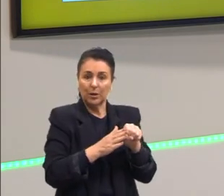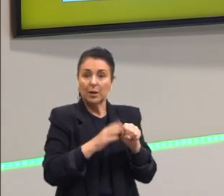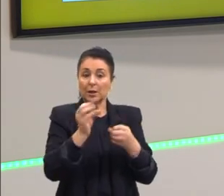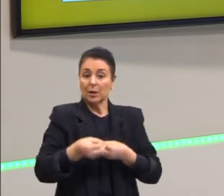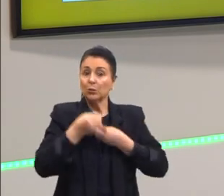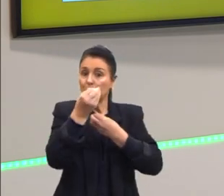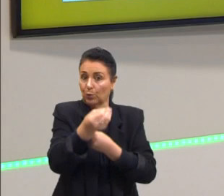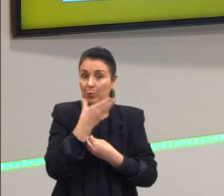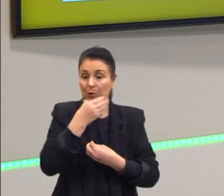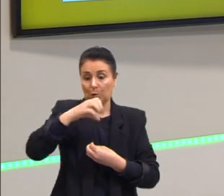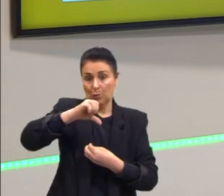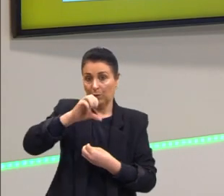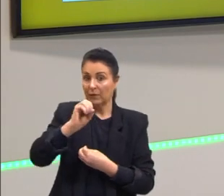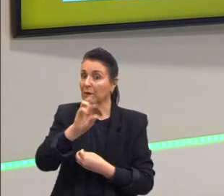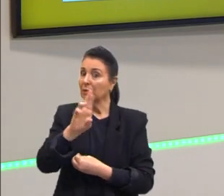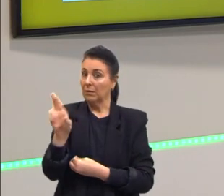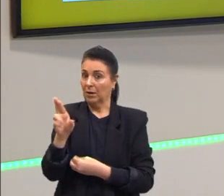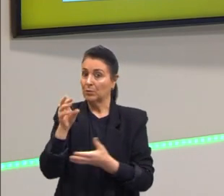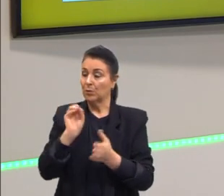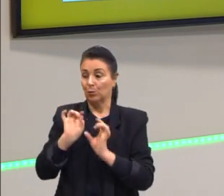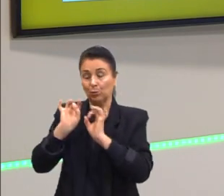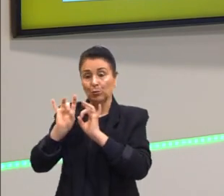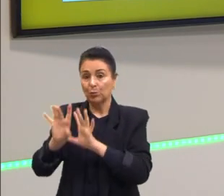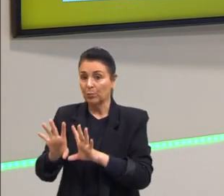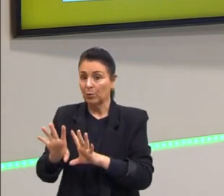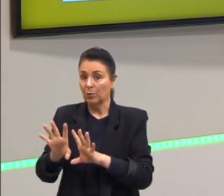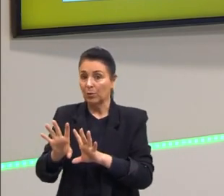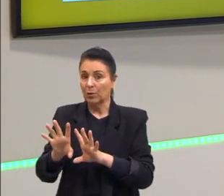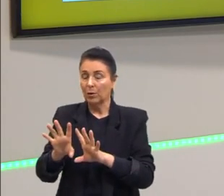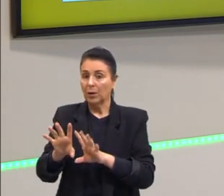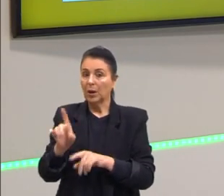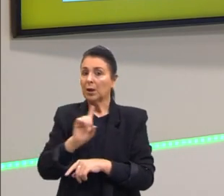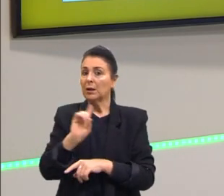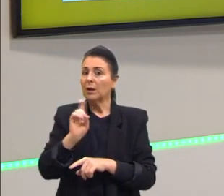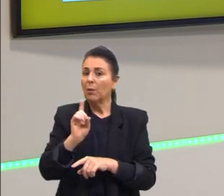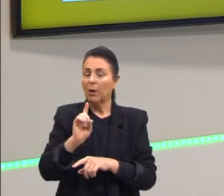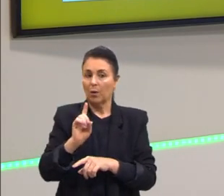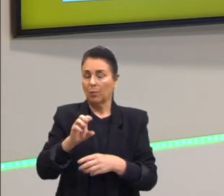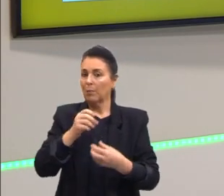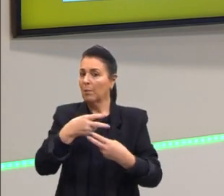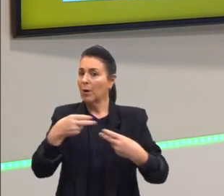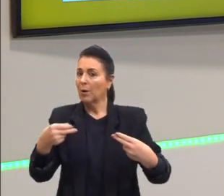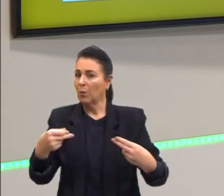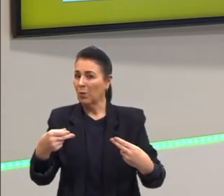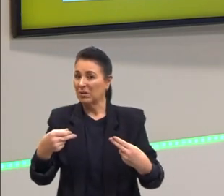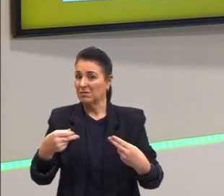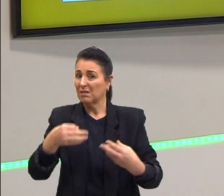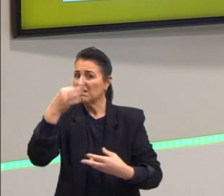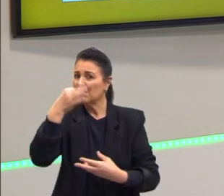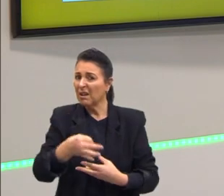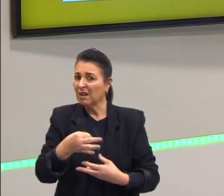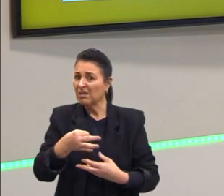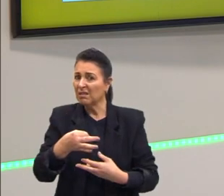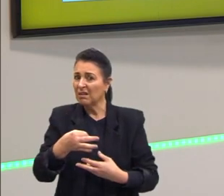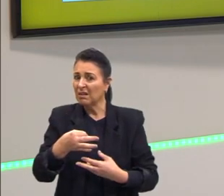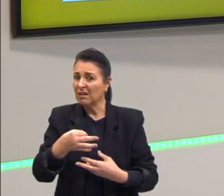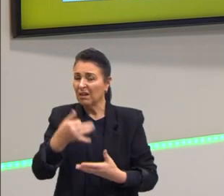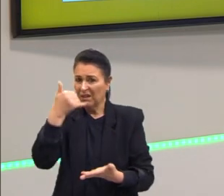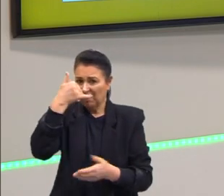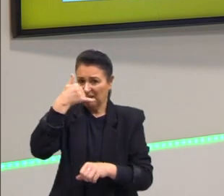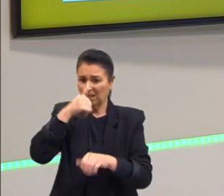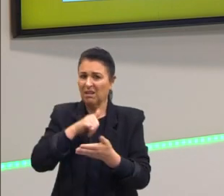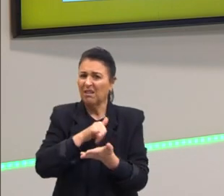comércio pode ir mal, etc. Essa, para o Kant, não é uma atitude correta. Está tendo um condicionamento externo.